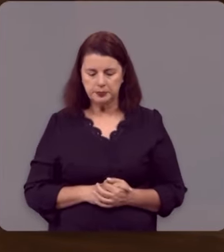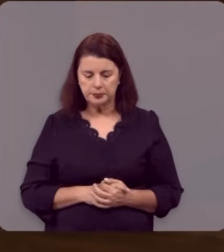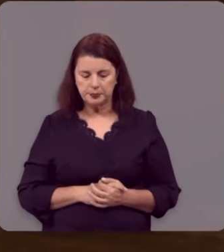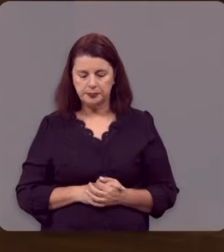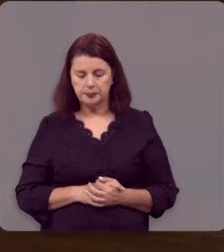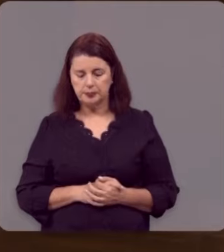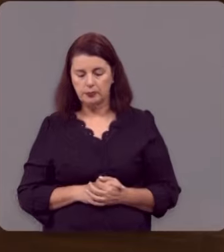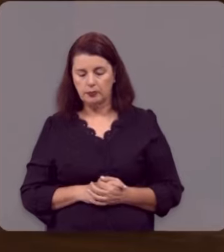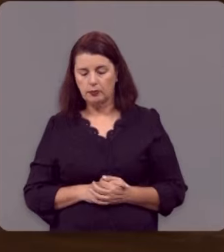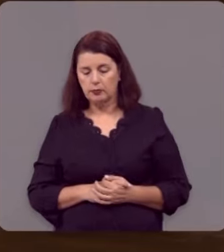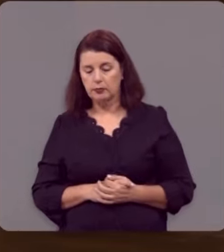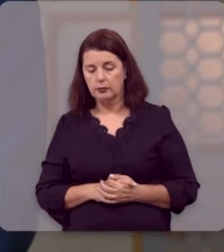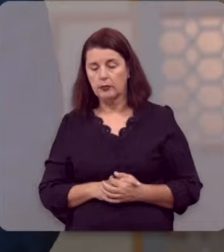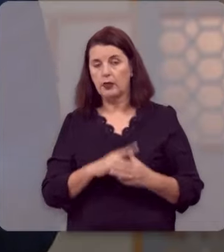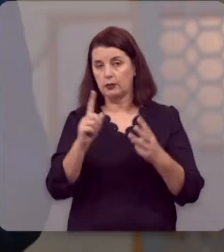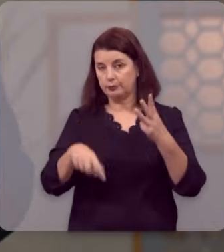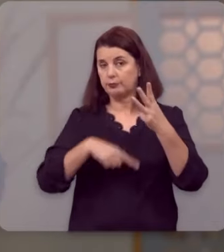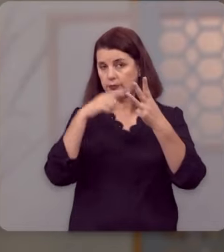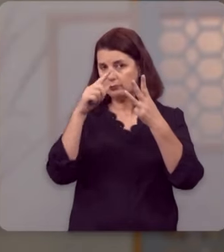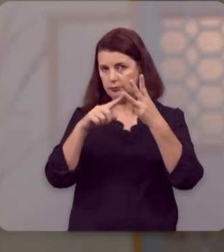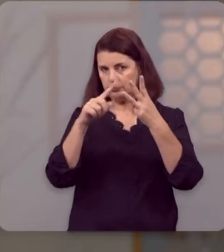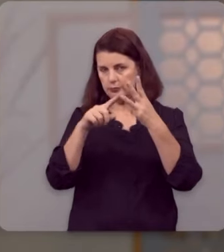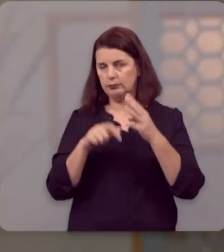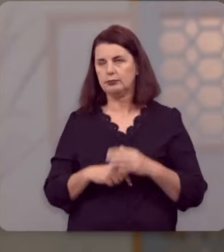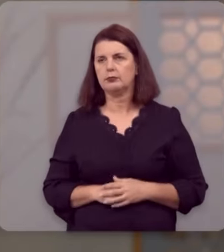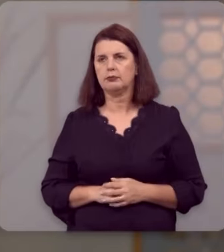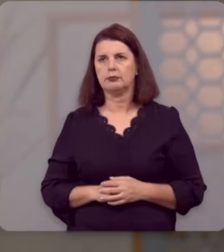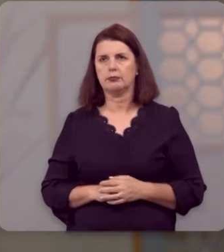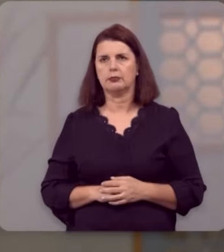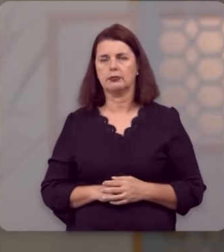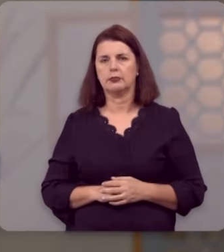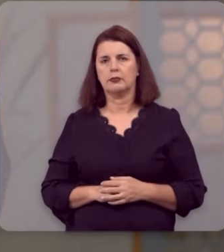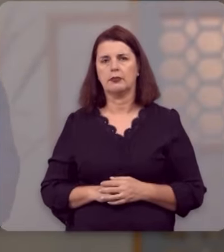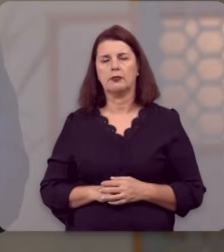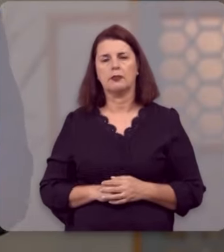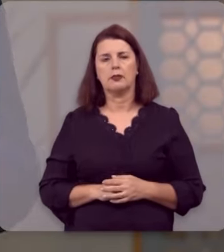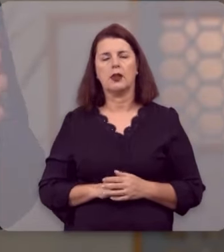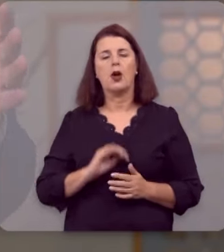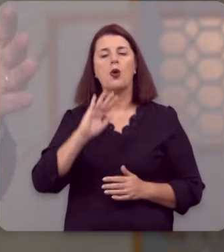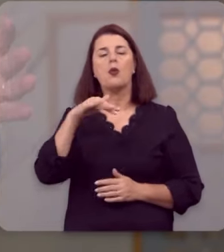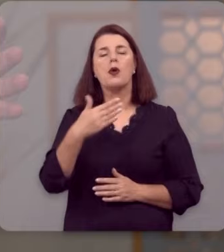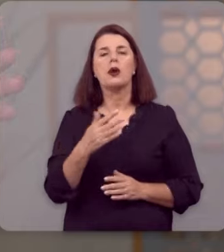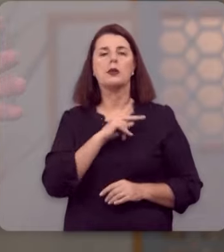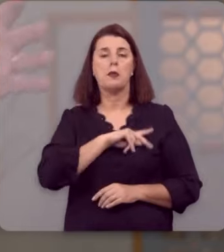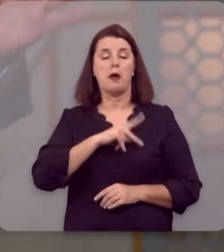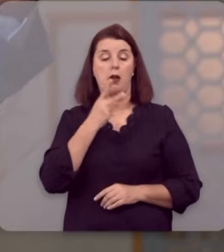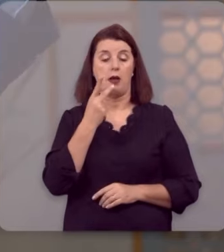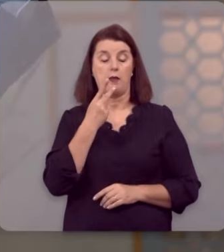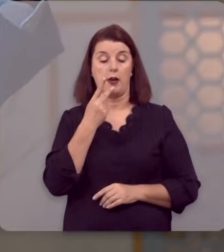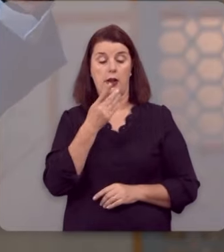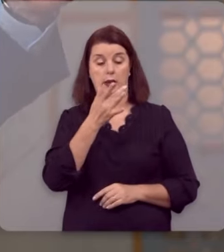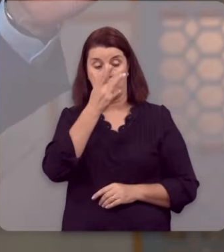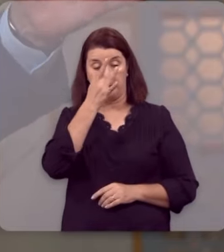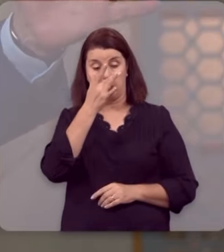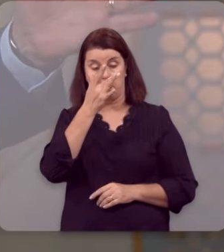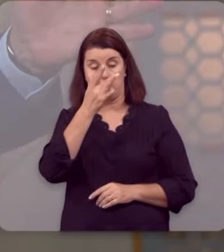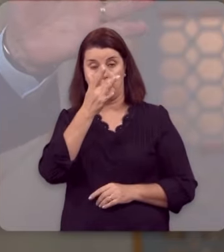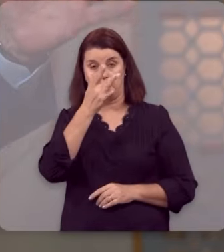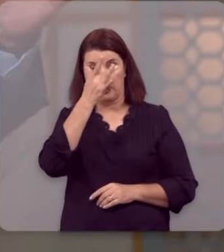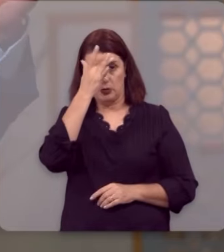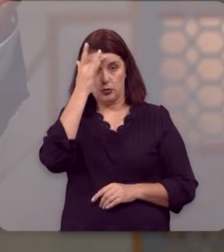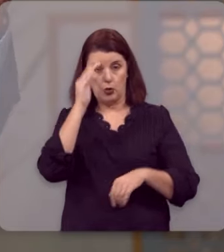voz do Evangelho. Mas aí vem o terceiro elo da salvação, quando Paulo diz assim, aos que Deus